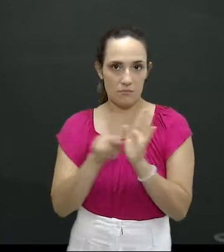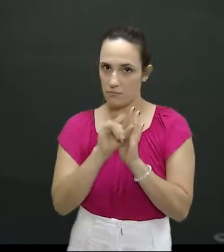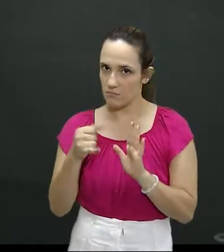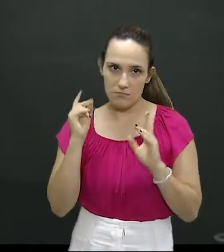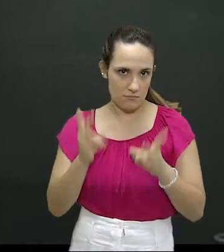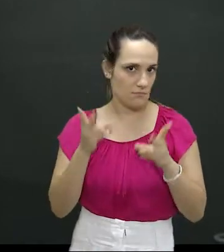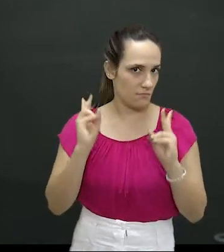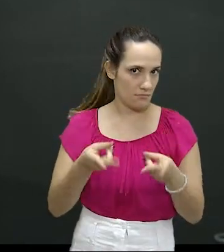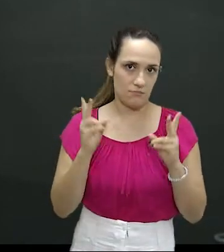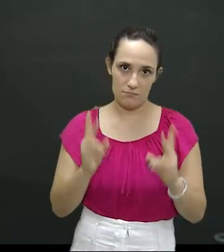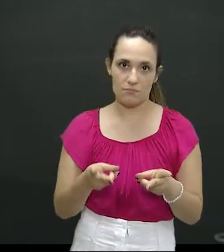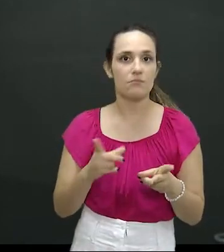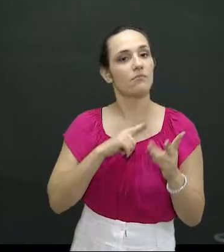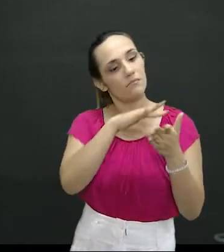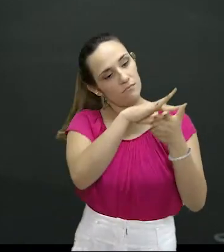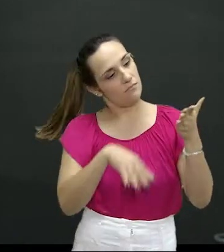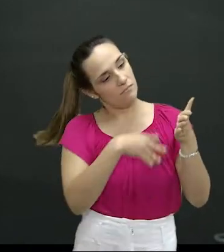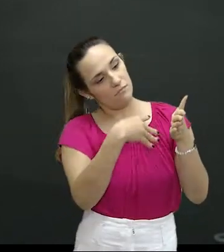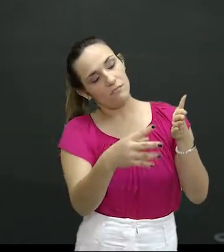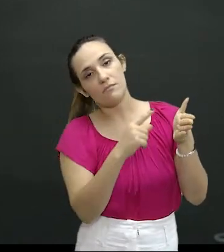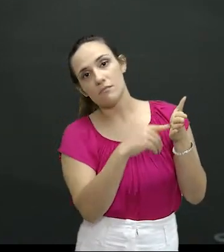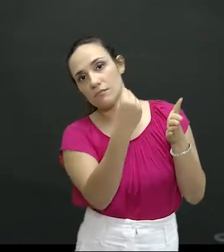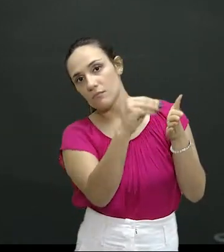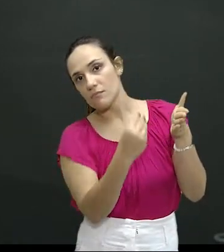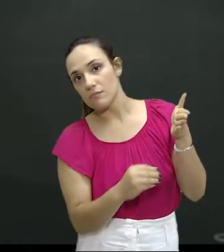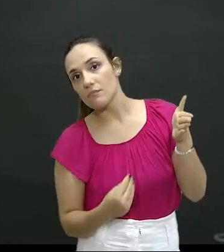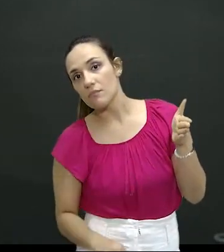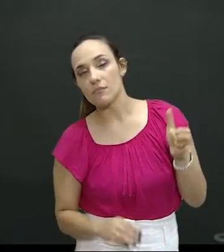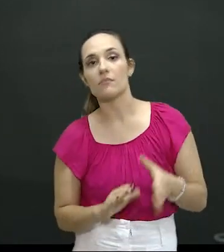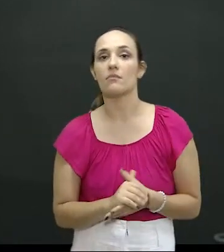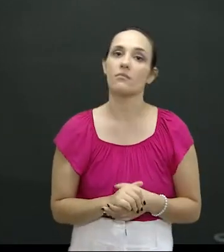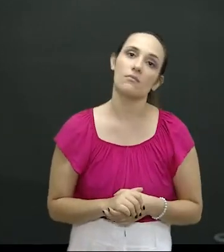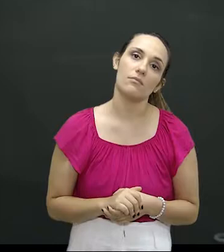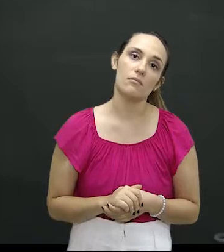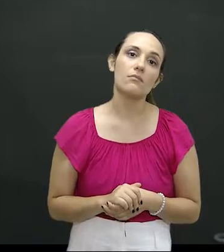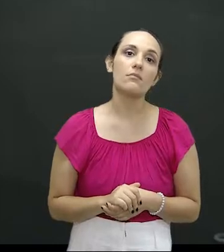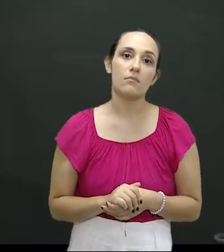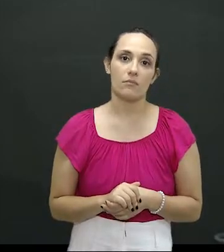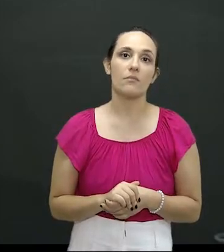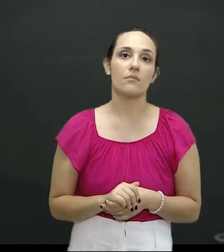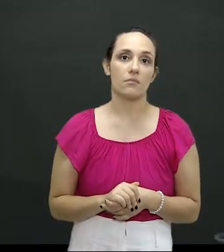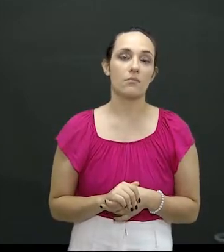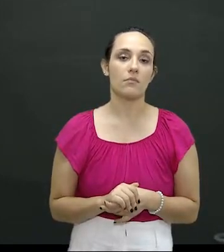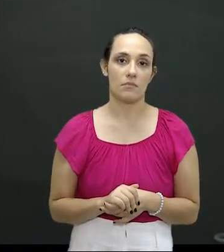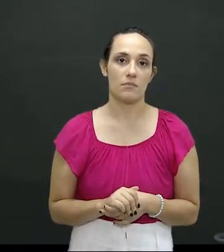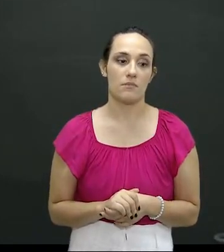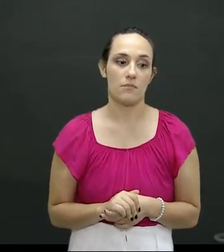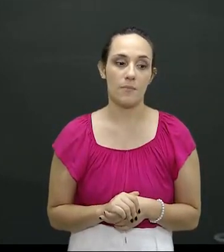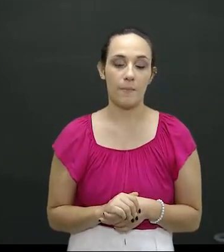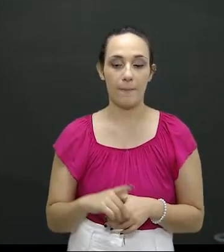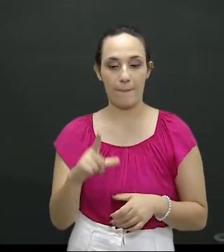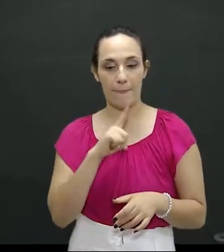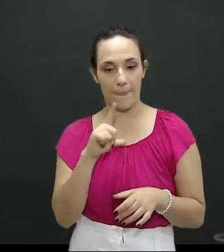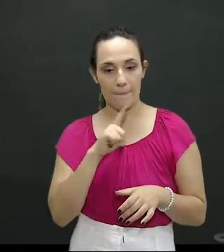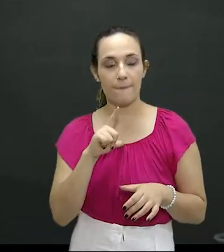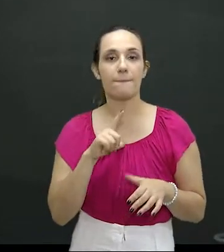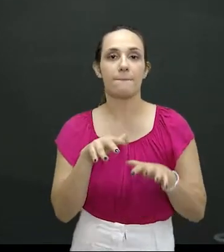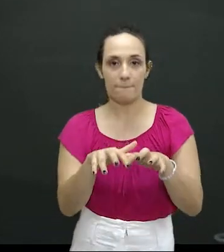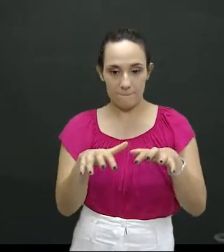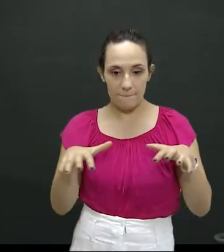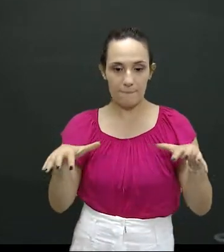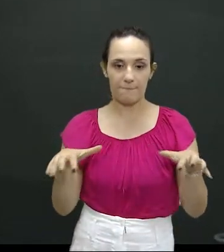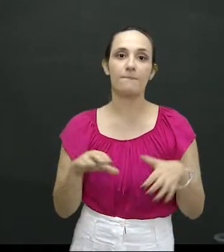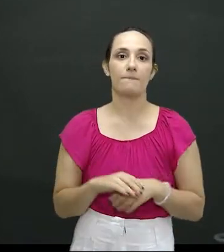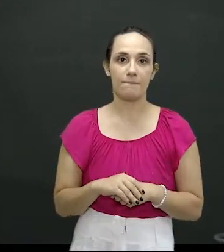são constantes, há um cronograma, obviamente ele é compartimentado em relação ao êxito que se